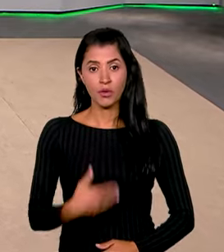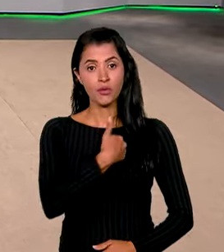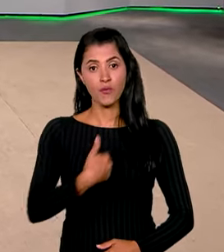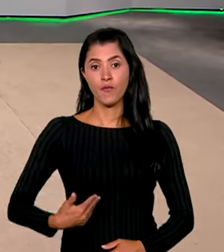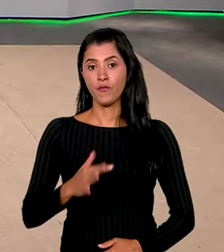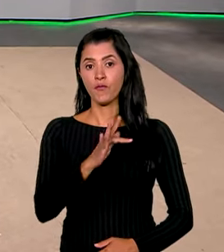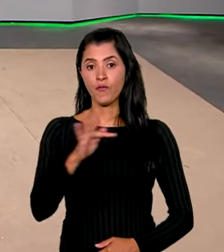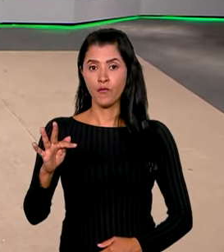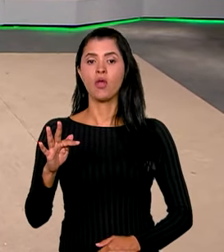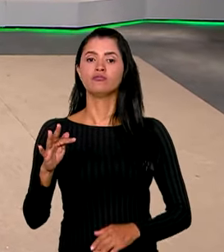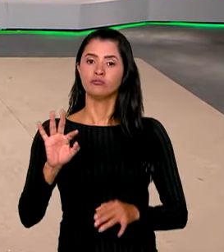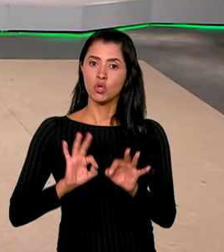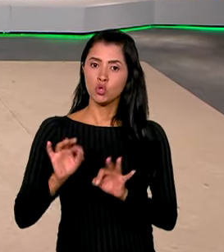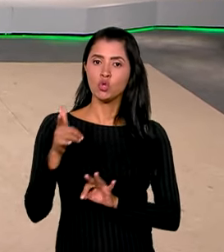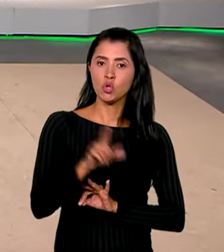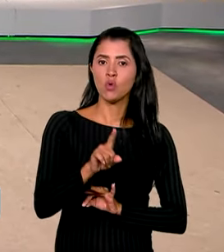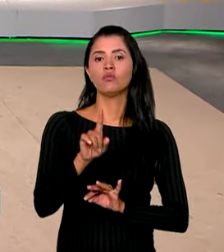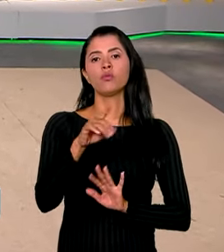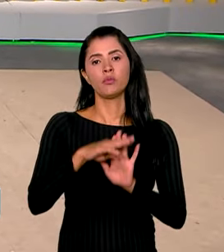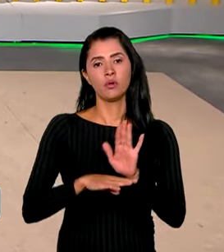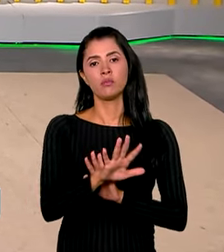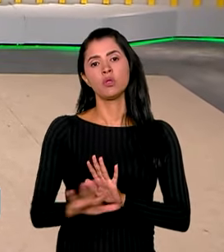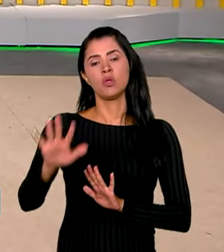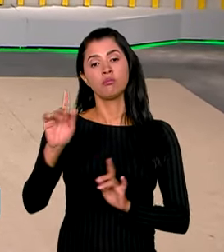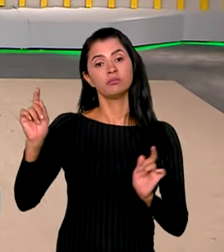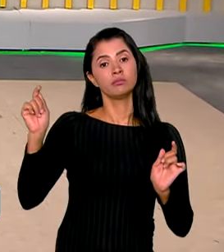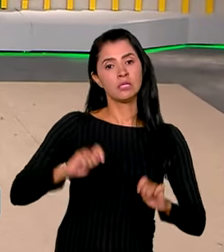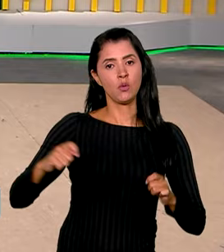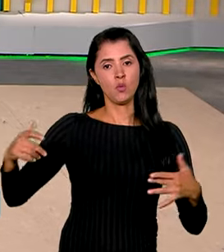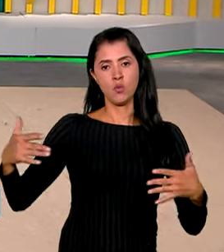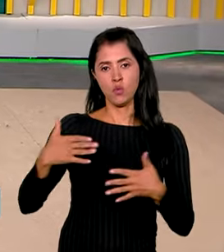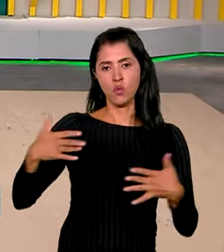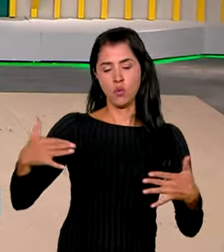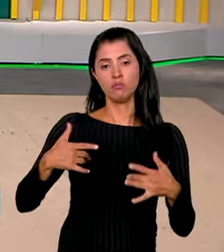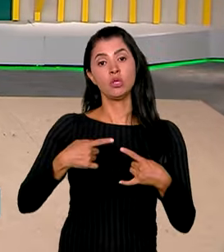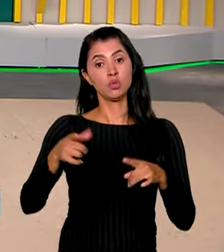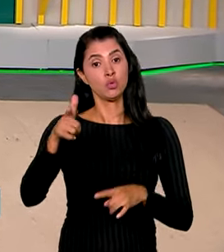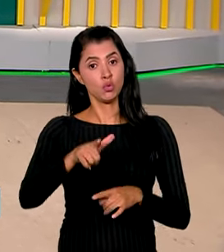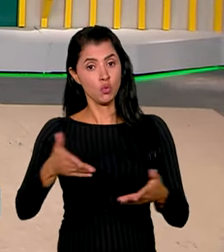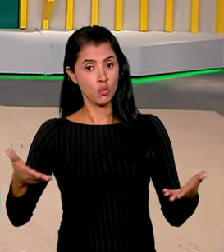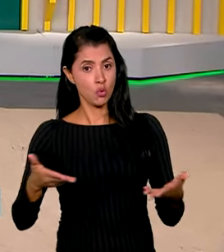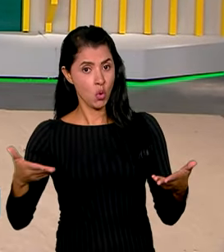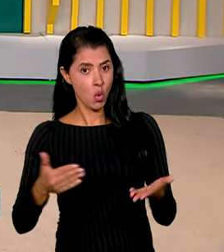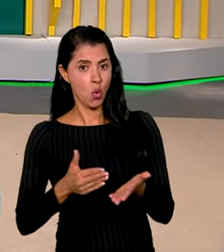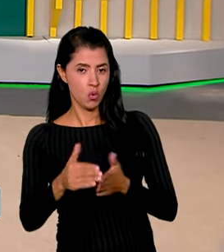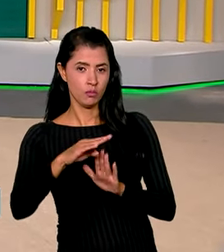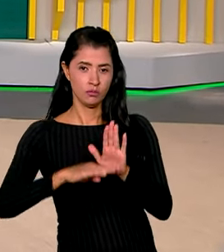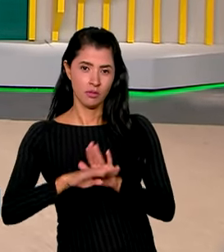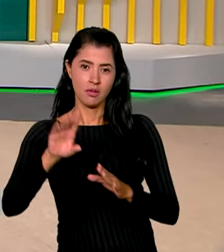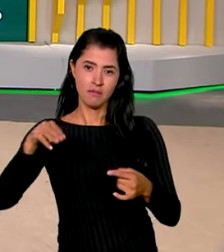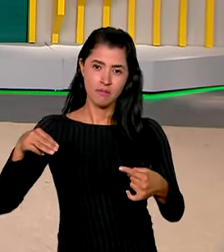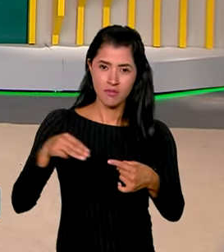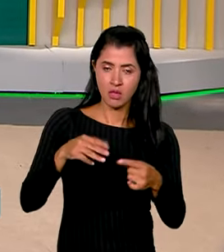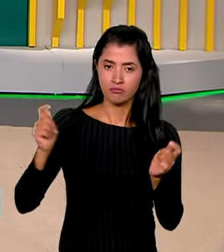O governo federal reformulou o Programa Nacional de Capacitação das Cidades e relançou hoje a iniciativa. A meta é